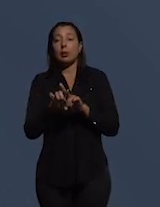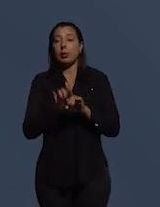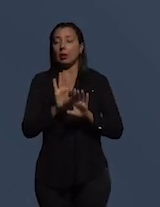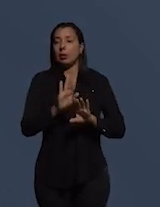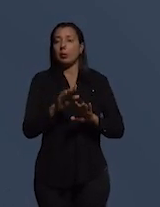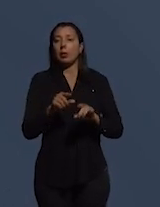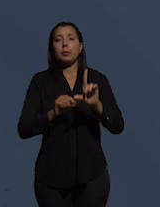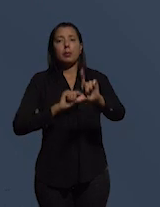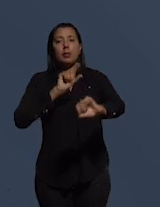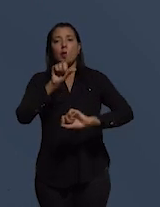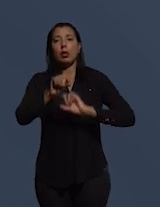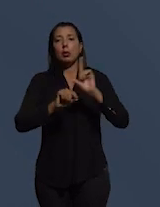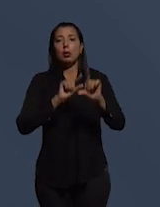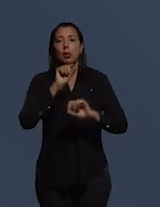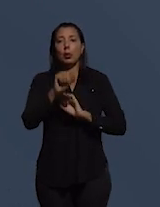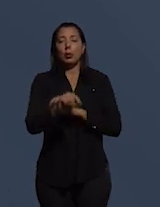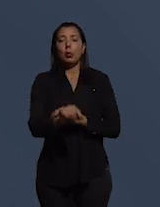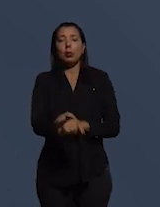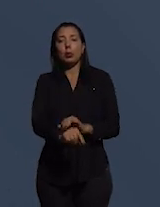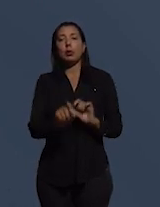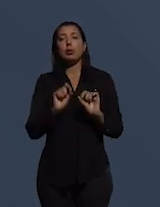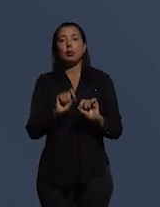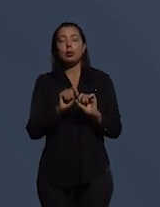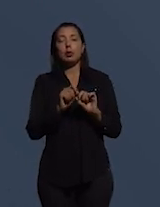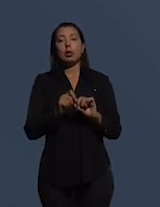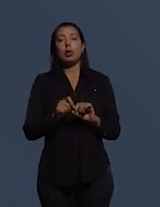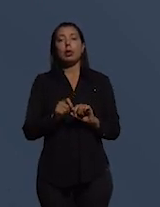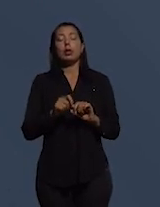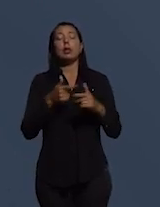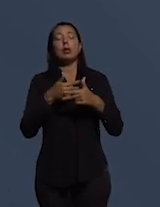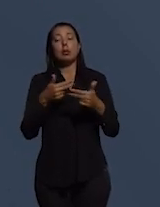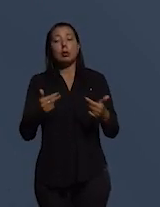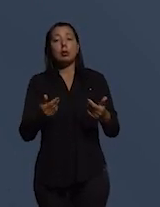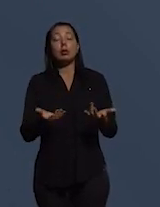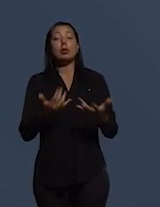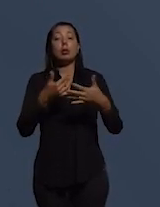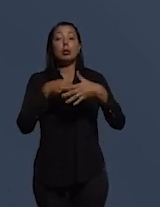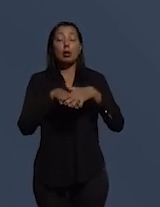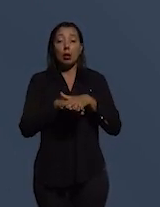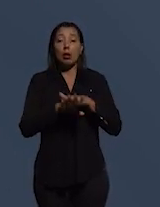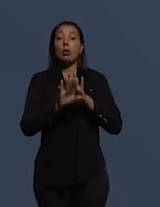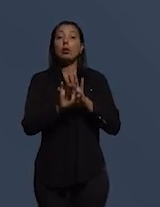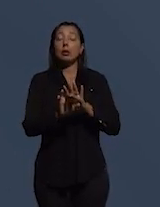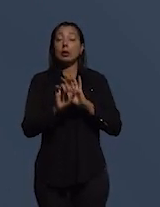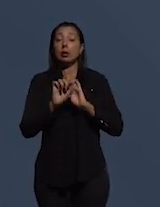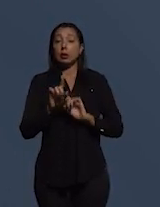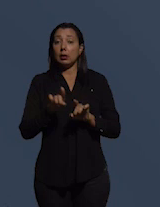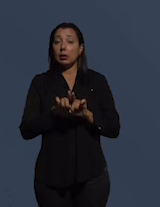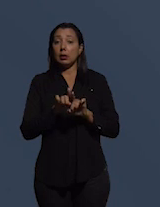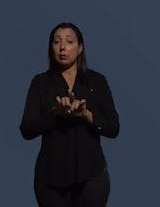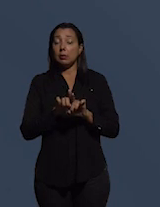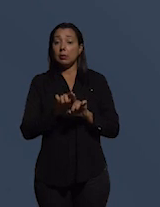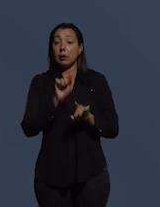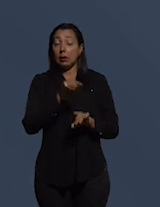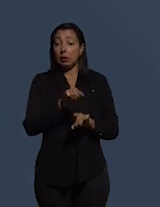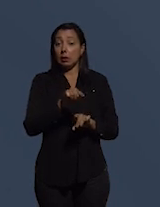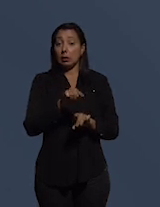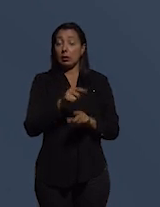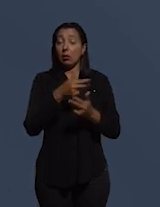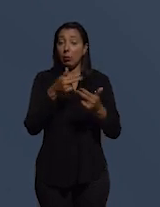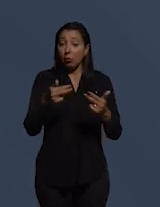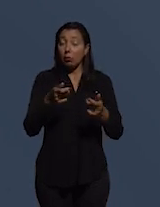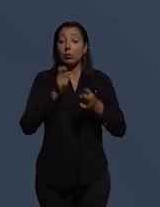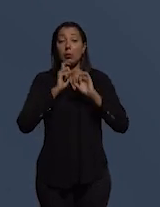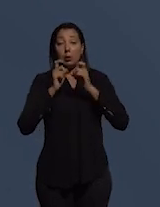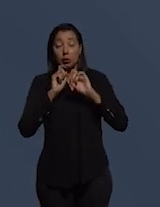seleção dos pontos de integridade que focam nesse ônus administrativo